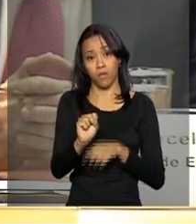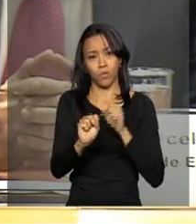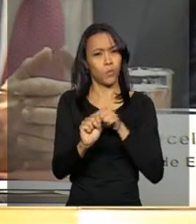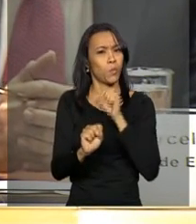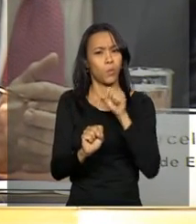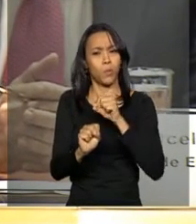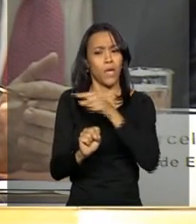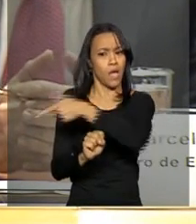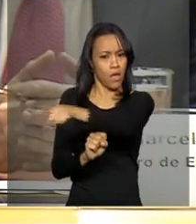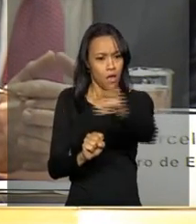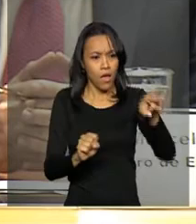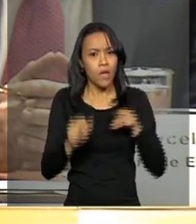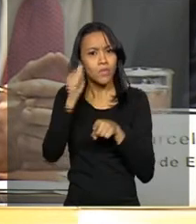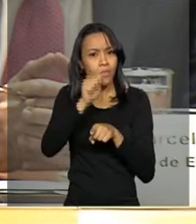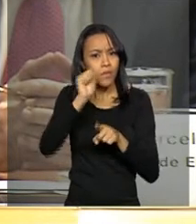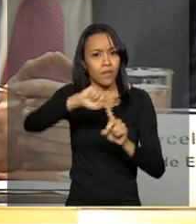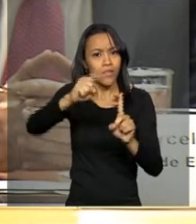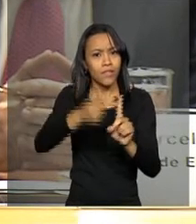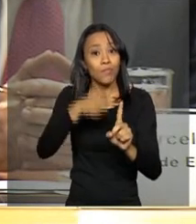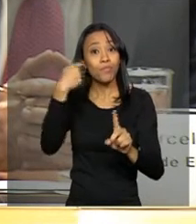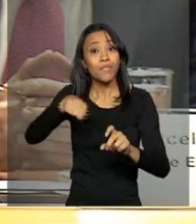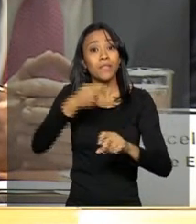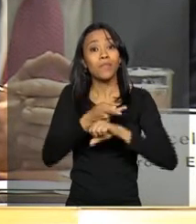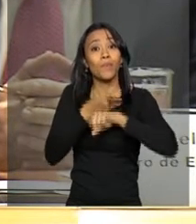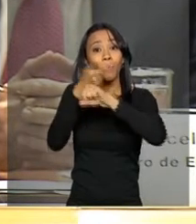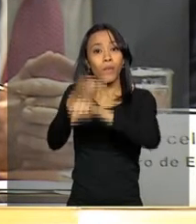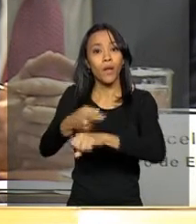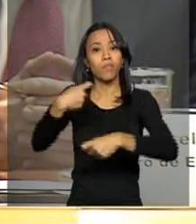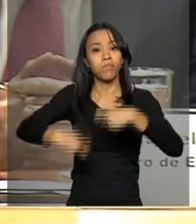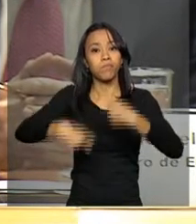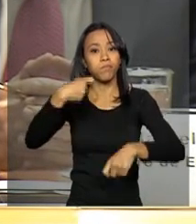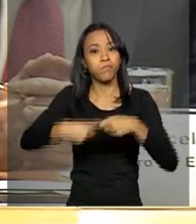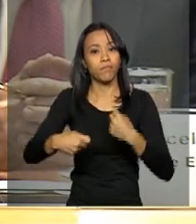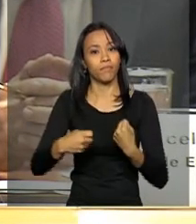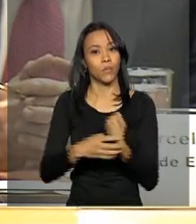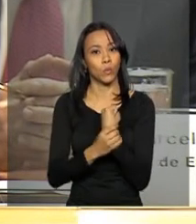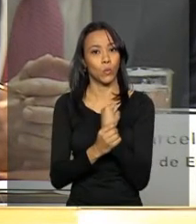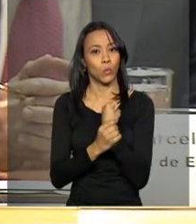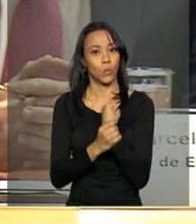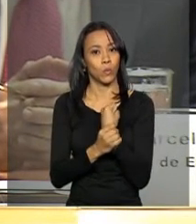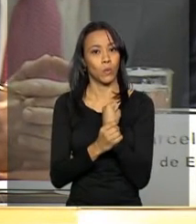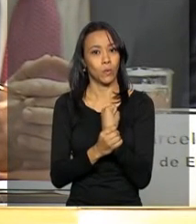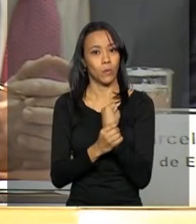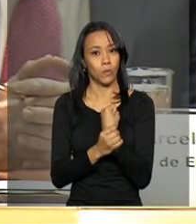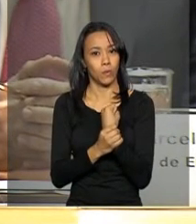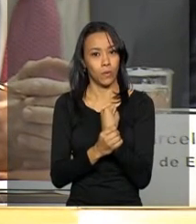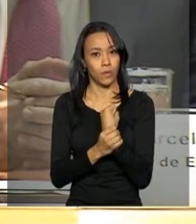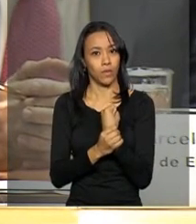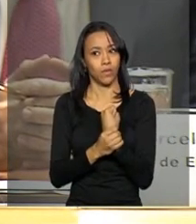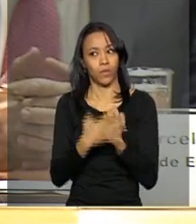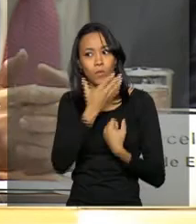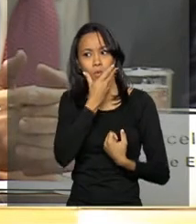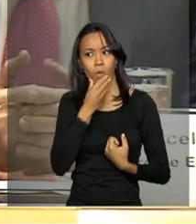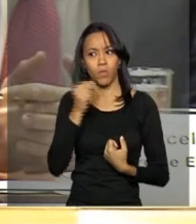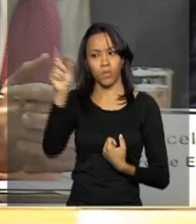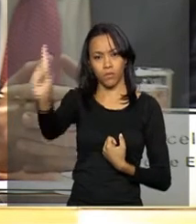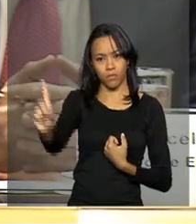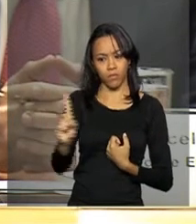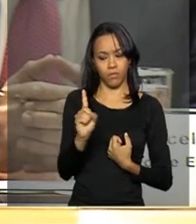procurassem fazer sexo seguro com parceiros que